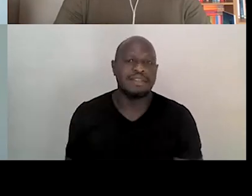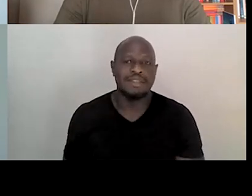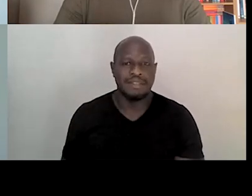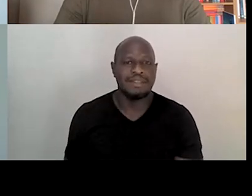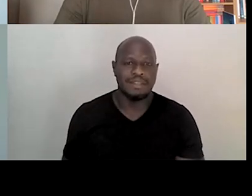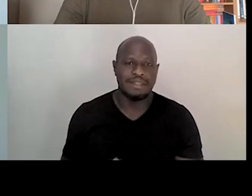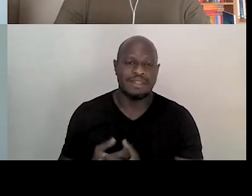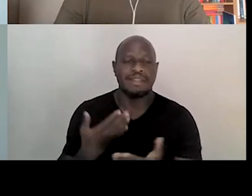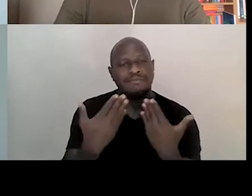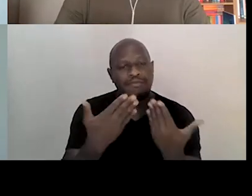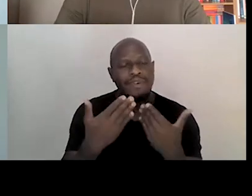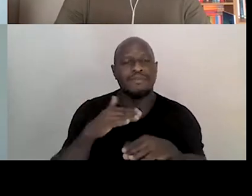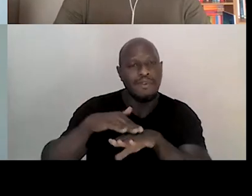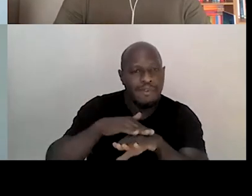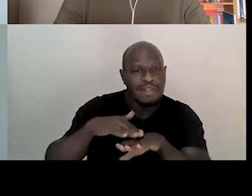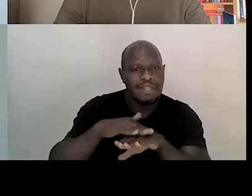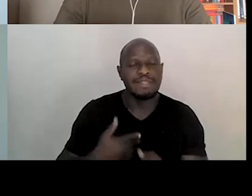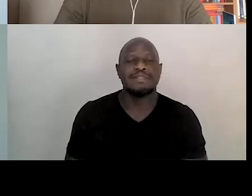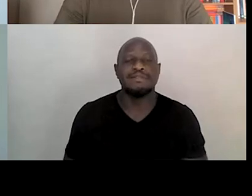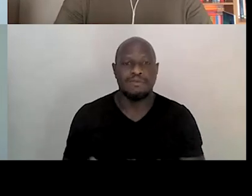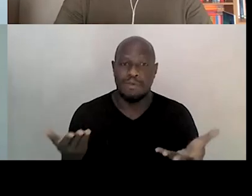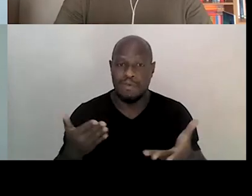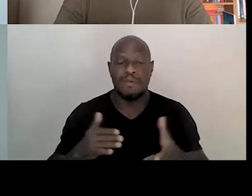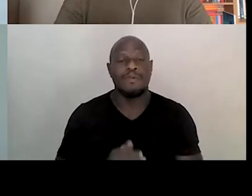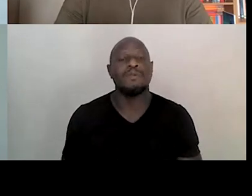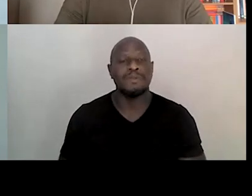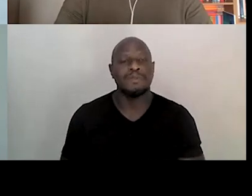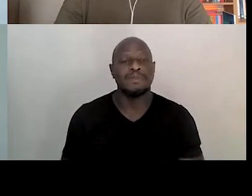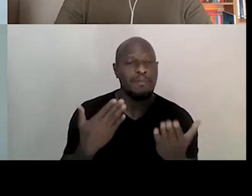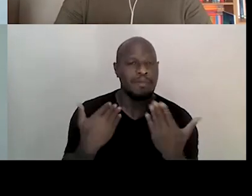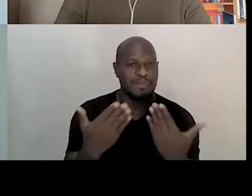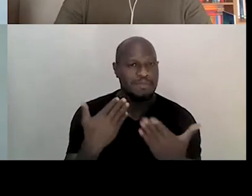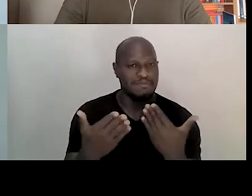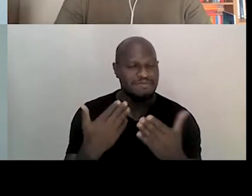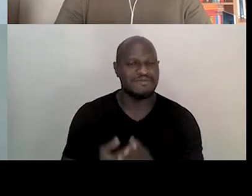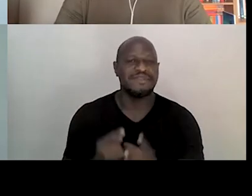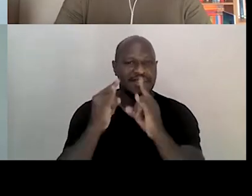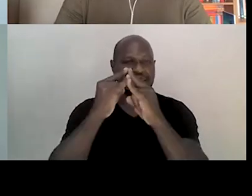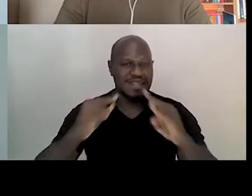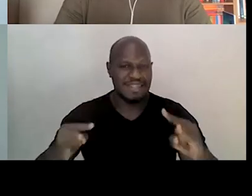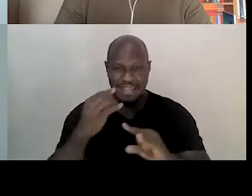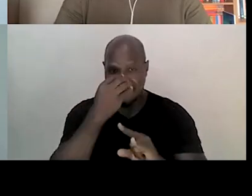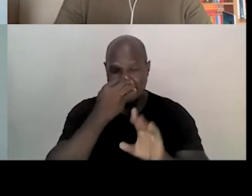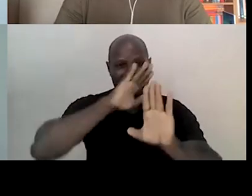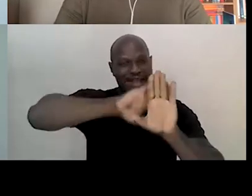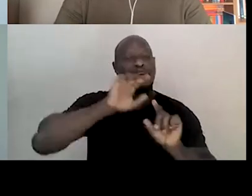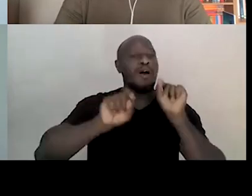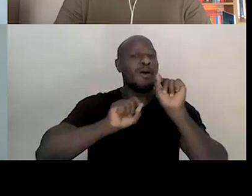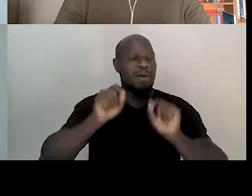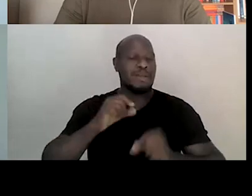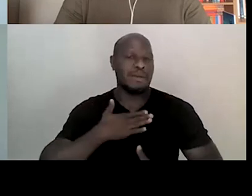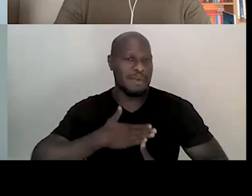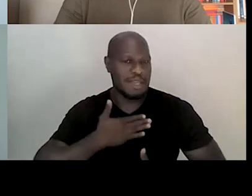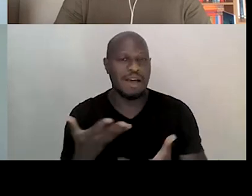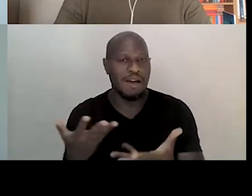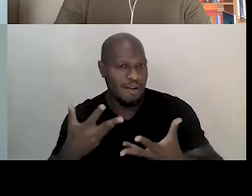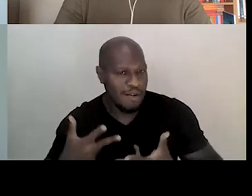na conversa. Na mesa de hoje, o Circo Longe dos Palcos, como eu disse já anteriormente, temos o prazer de convidar a